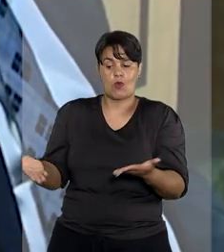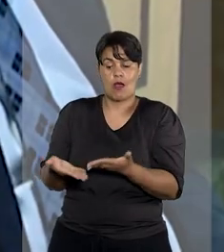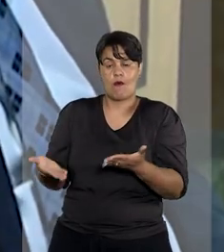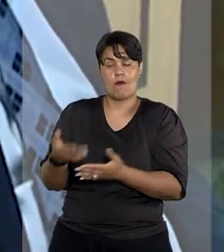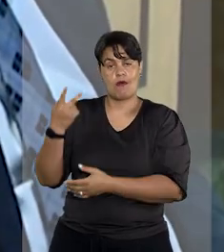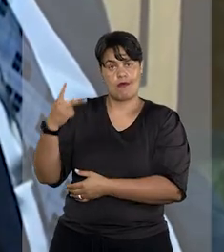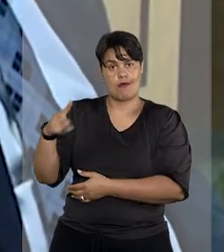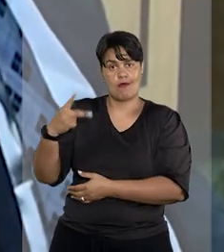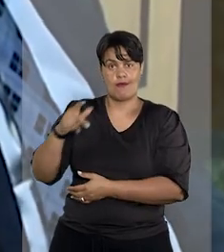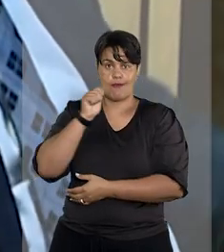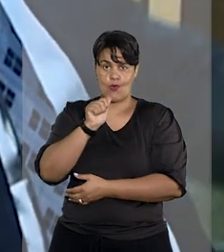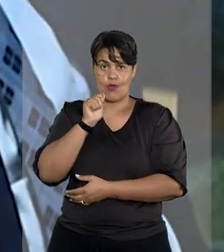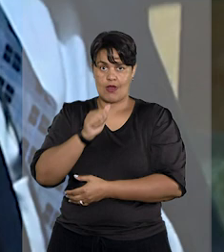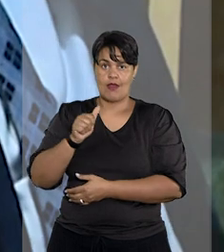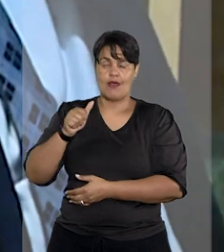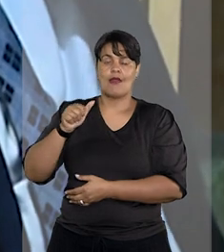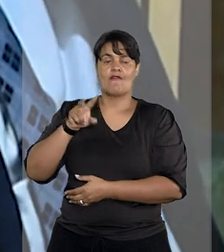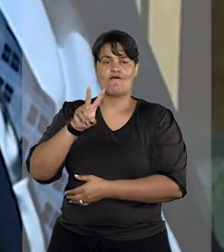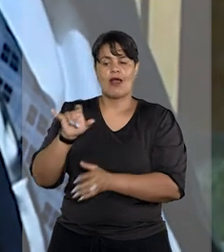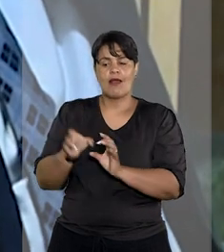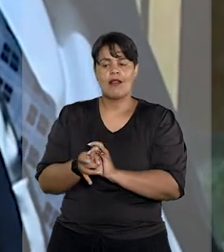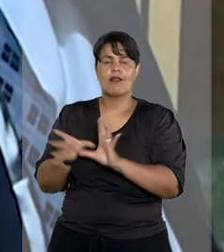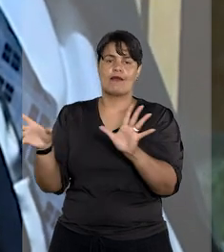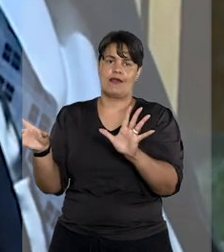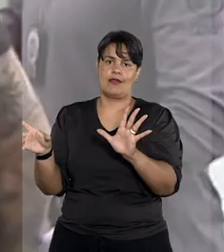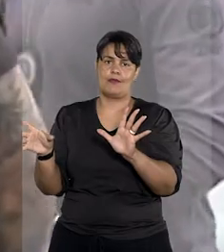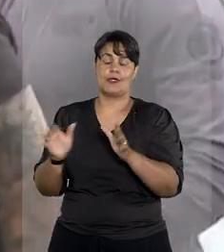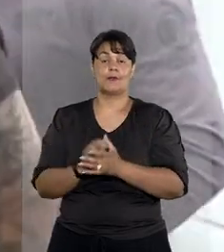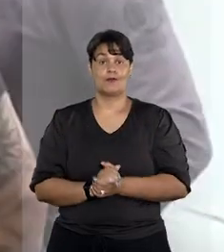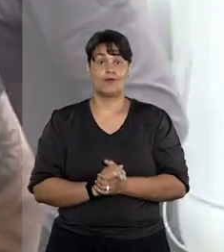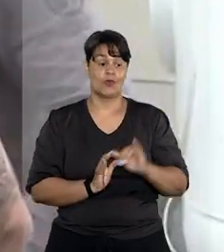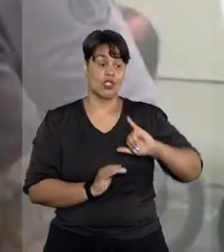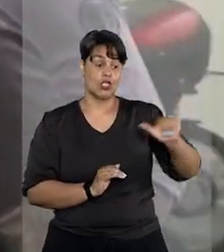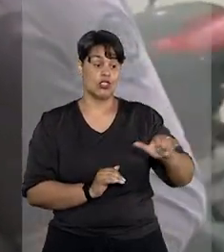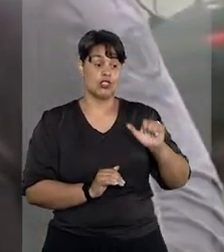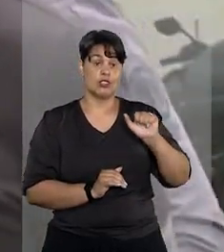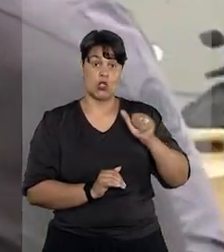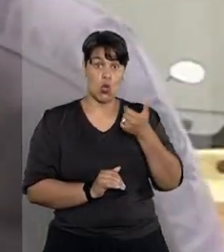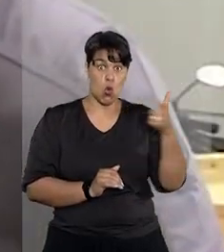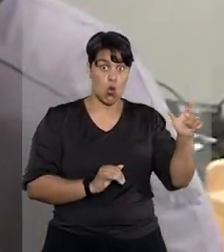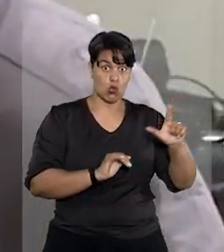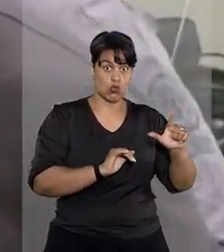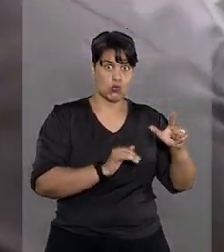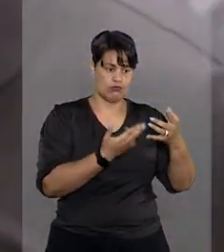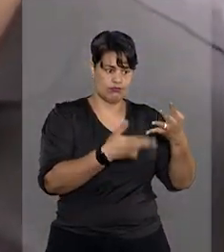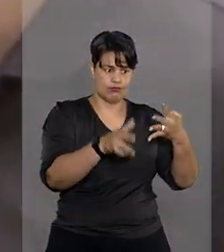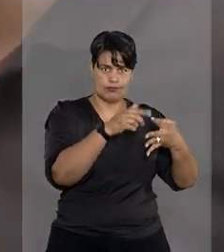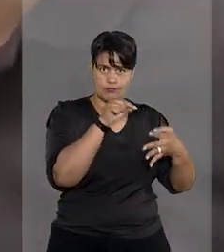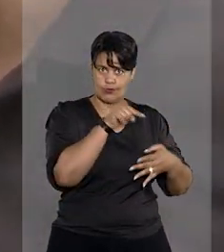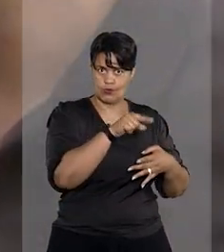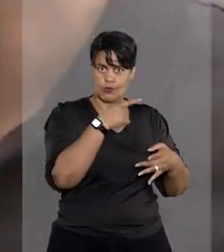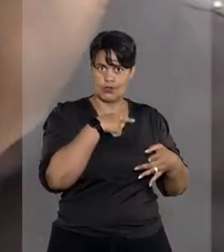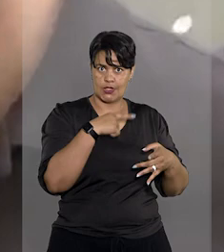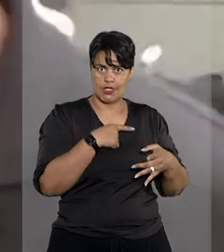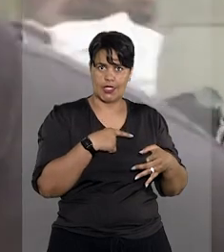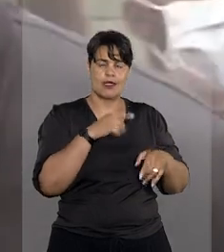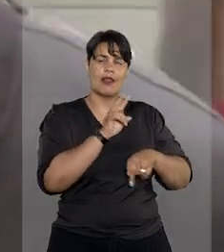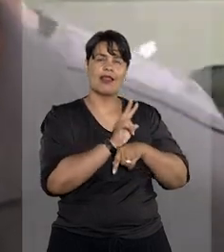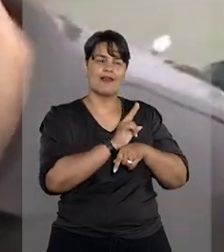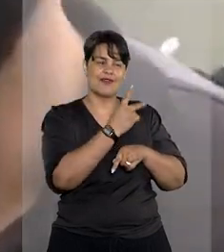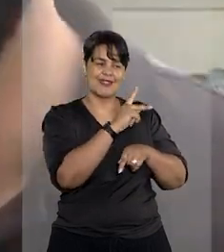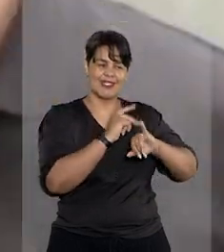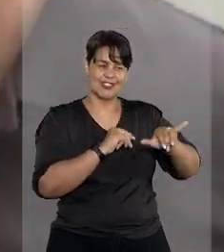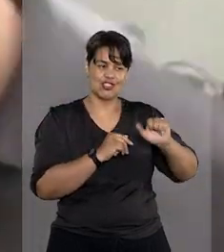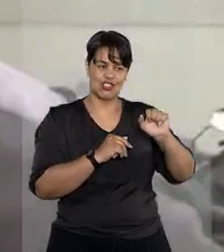a mãe de Henri Borel poderá responder ao processo em liberdade. Já em outro recurso dirigido ao colegiado, a defesa de doutor